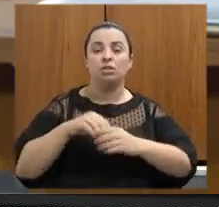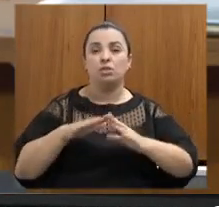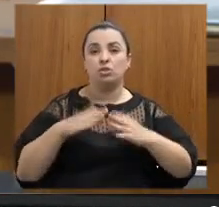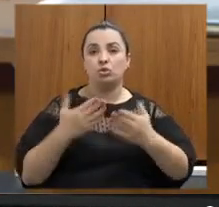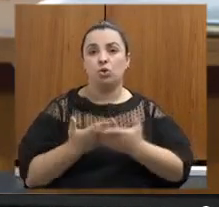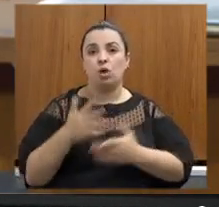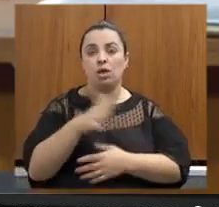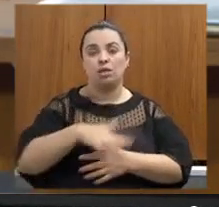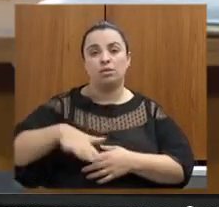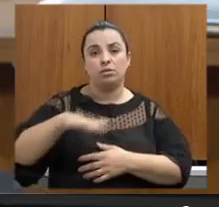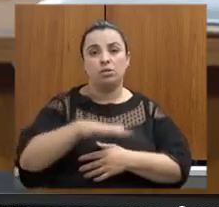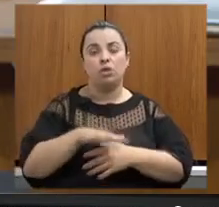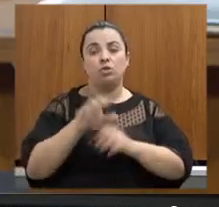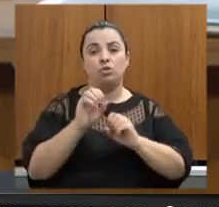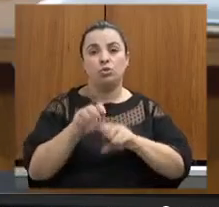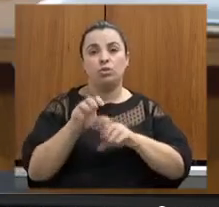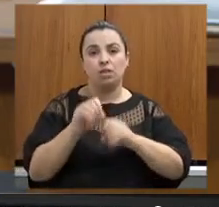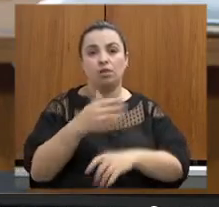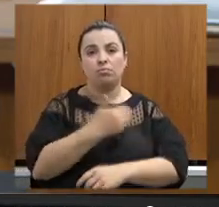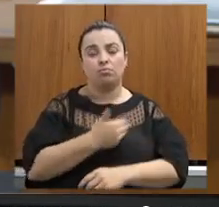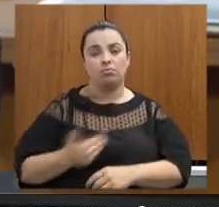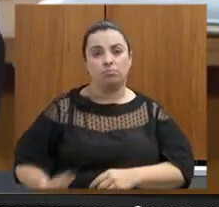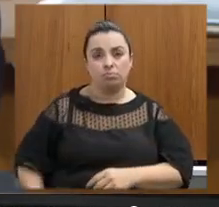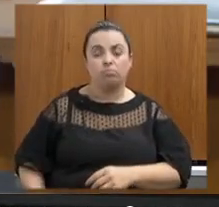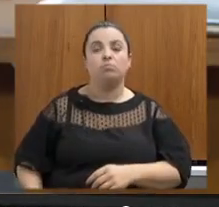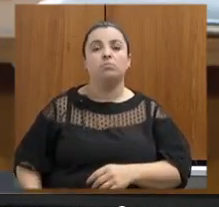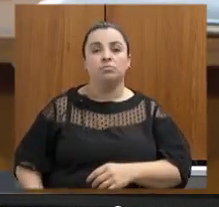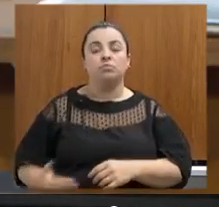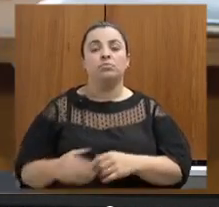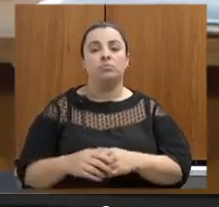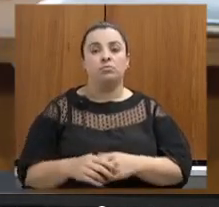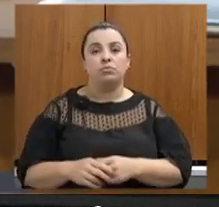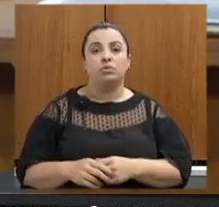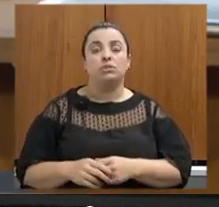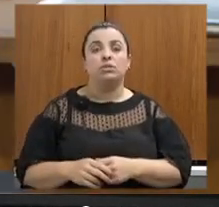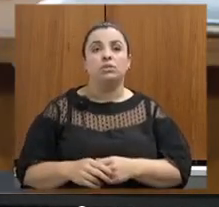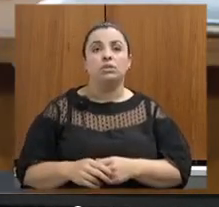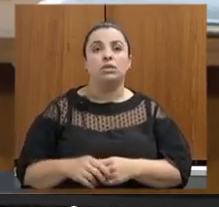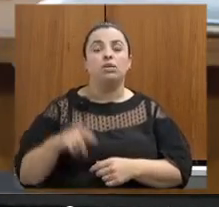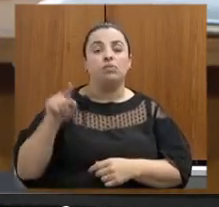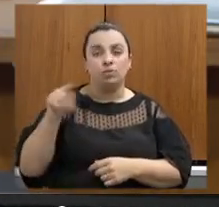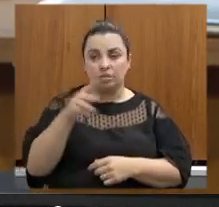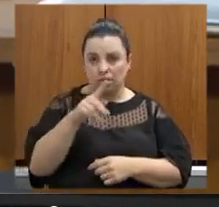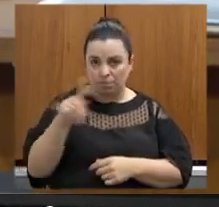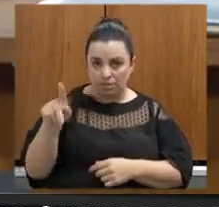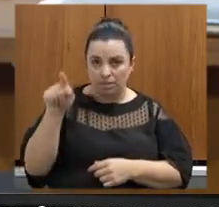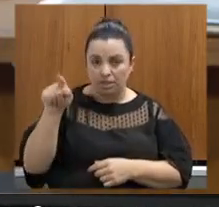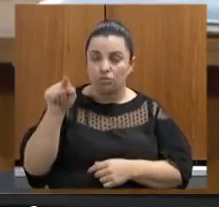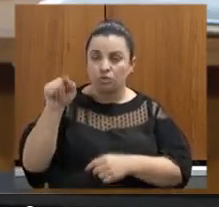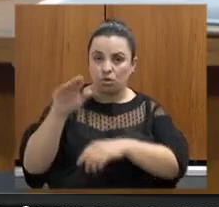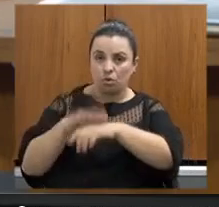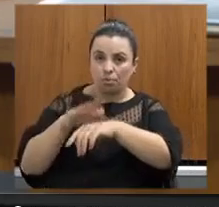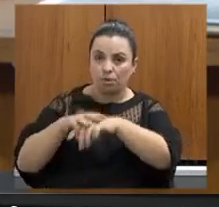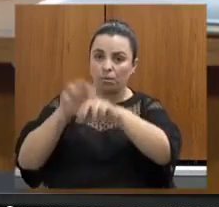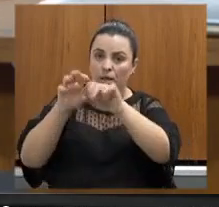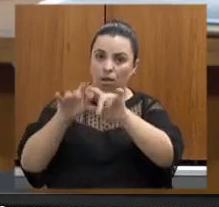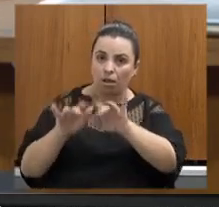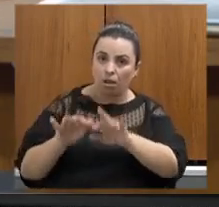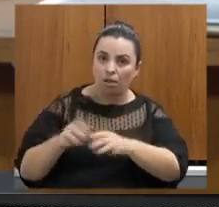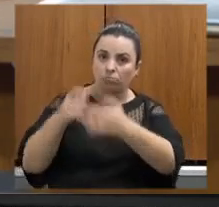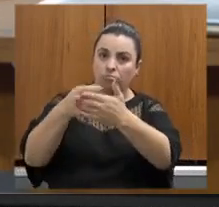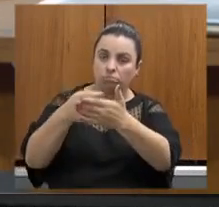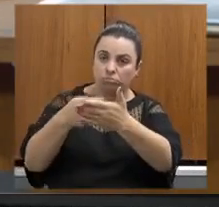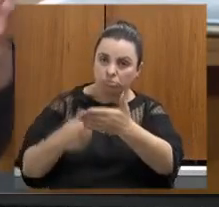de ensino vinculados ao sistema estadual de educação que o senhor relatou o presidente aqui nessa comissão de meio